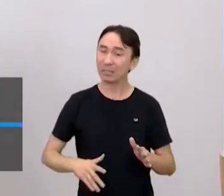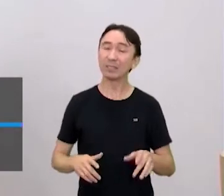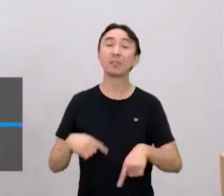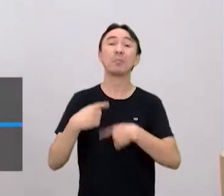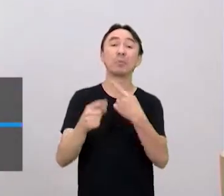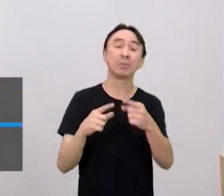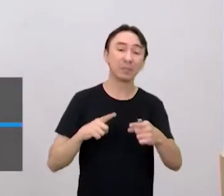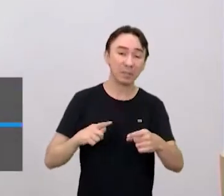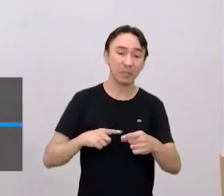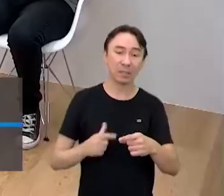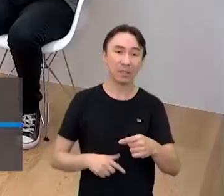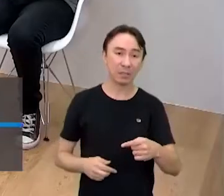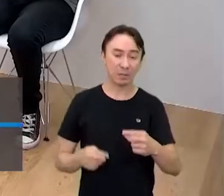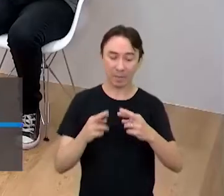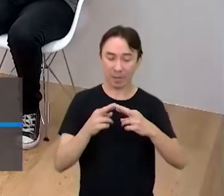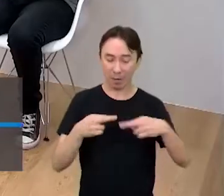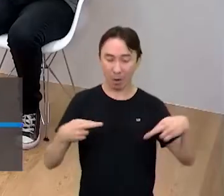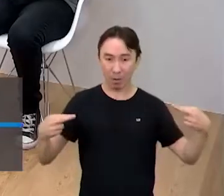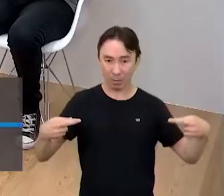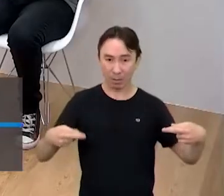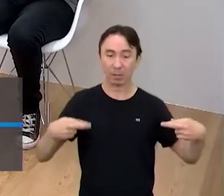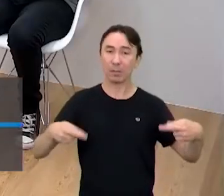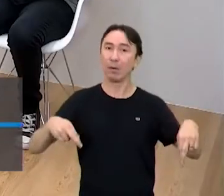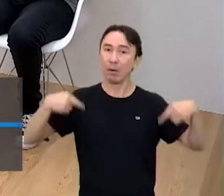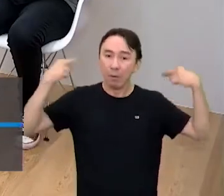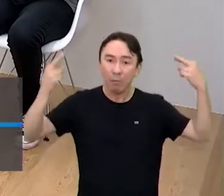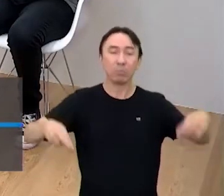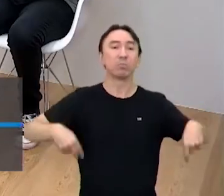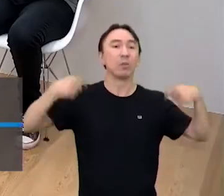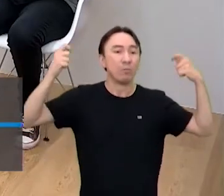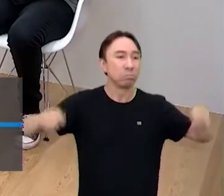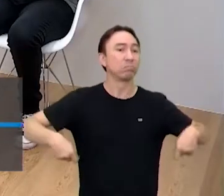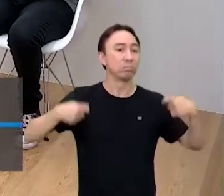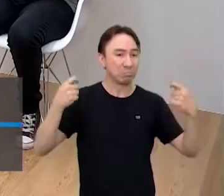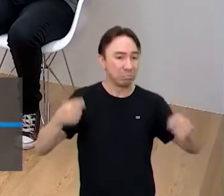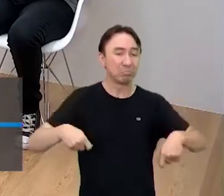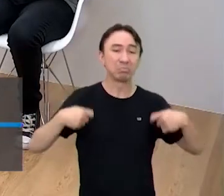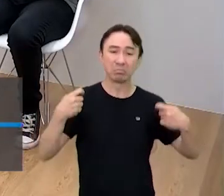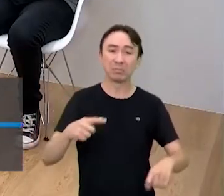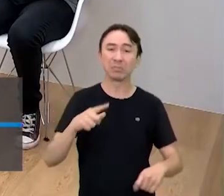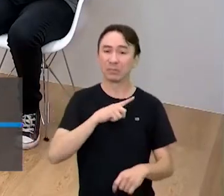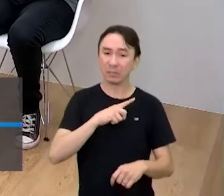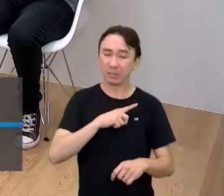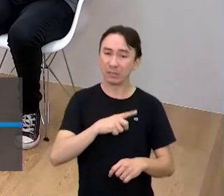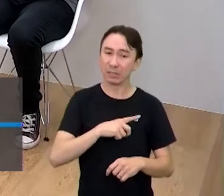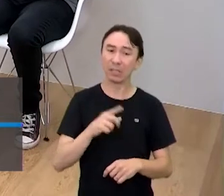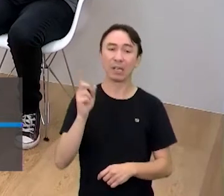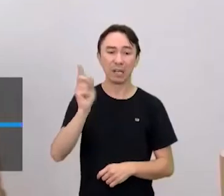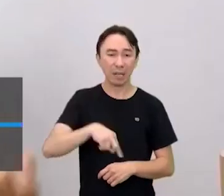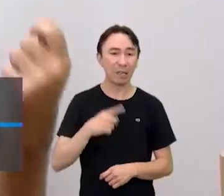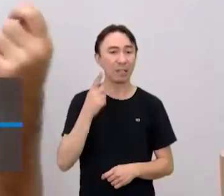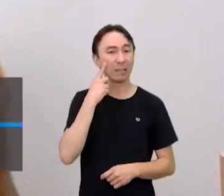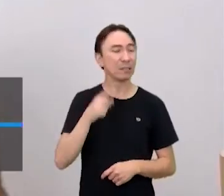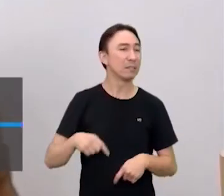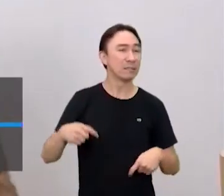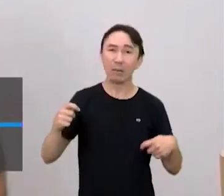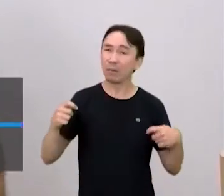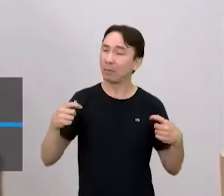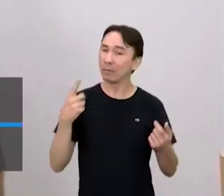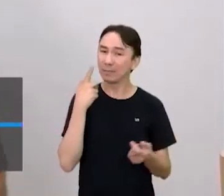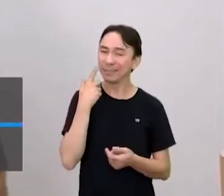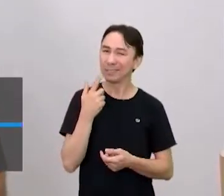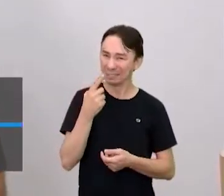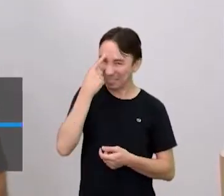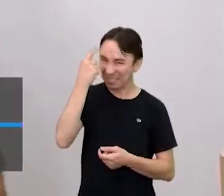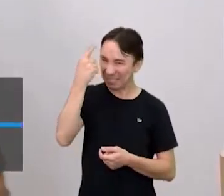corda e não é dessa corda. Eu trouxe até uma corda, mas eu tô com uma corda fininha. Eles têm uma corda grossa. E é diferente